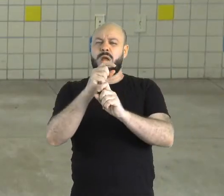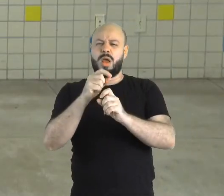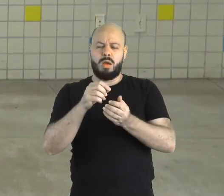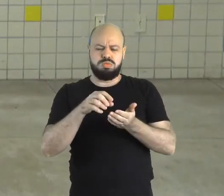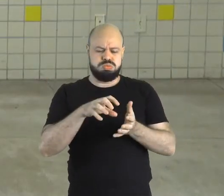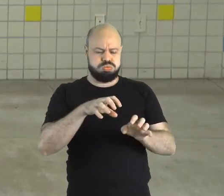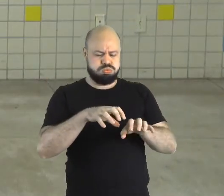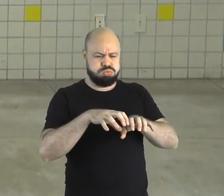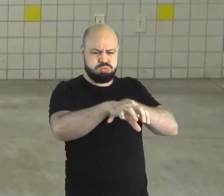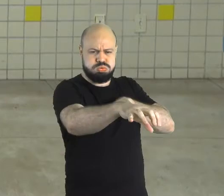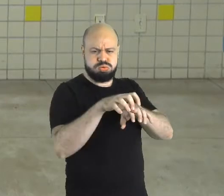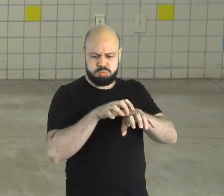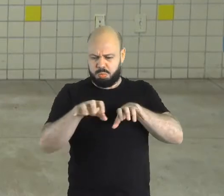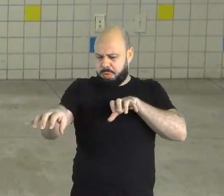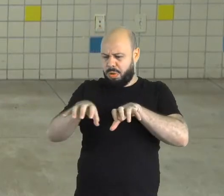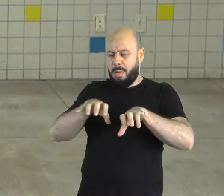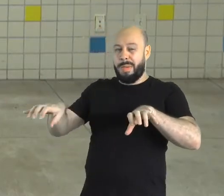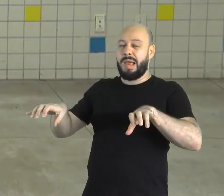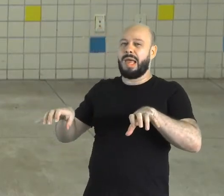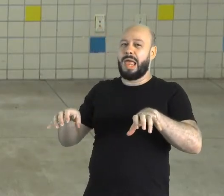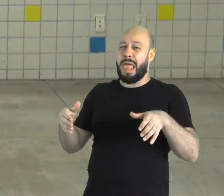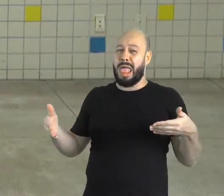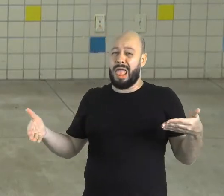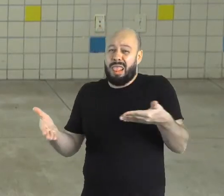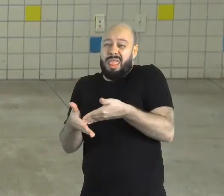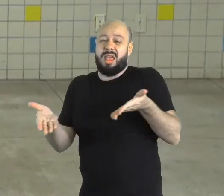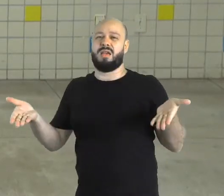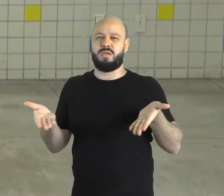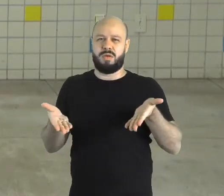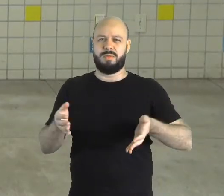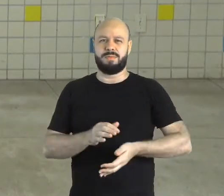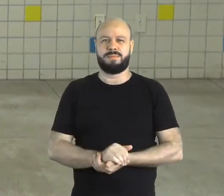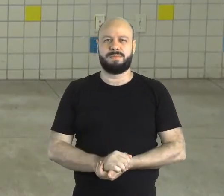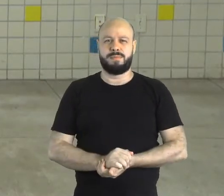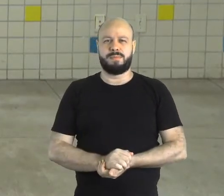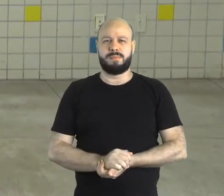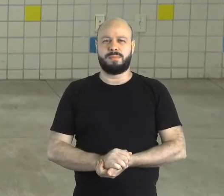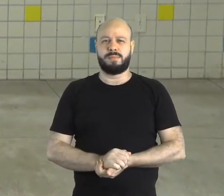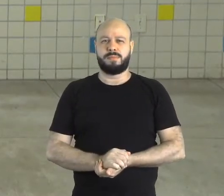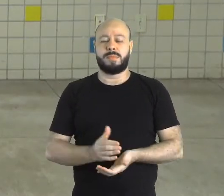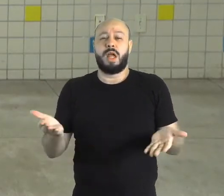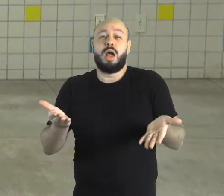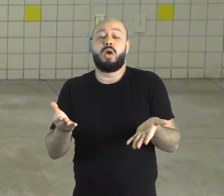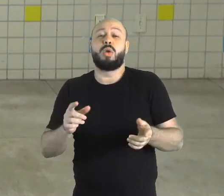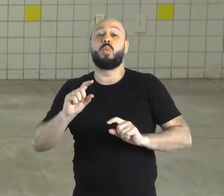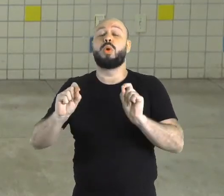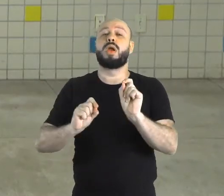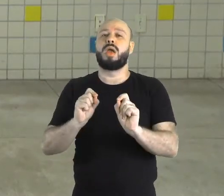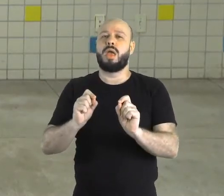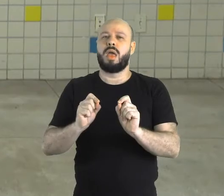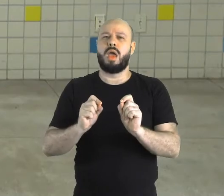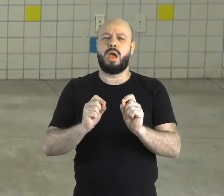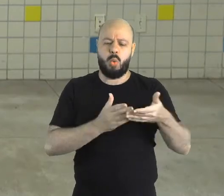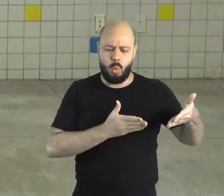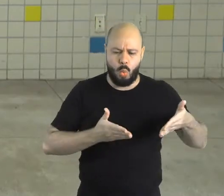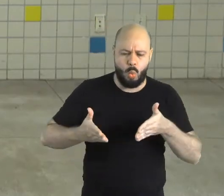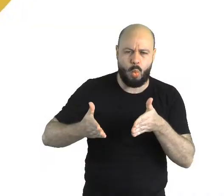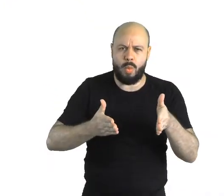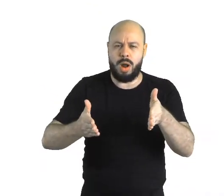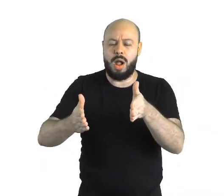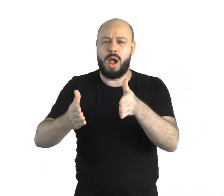e com seus reflexos até hoje. Bom, nós iremos falar agora sobre a rota do tráfico de escravos.